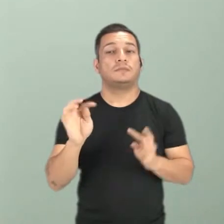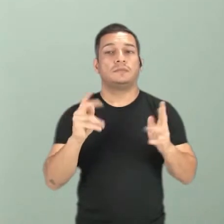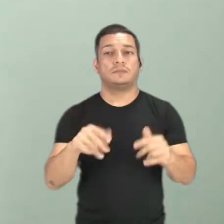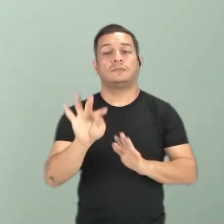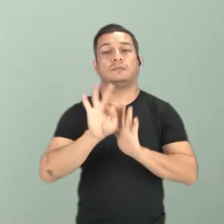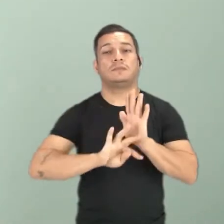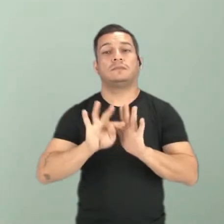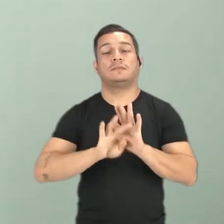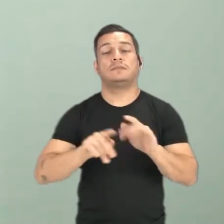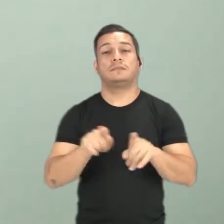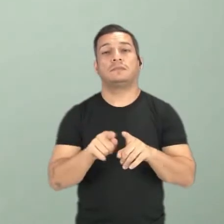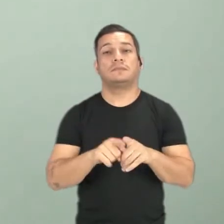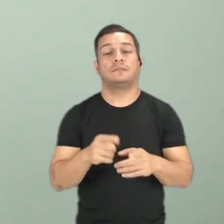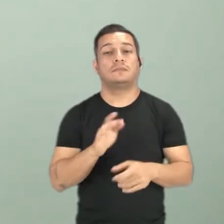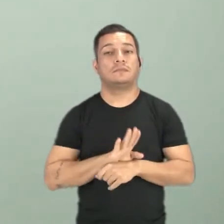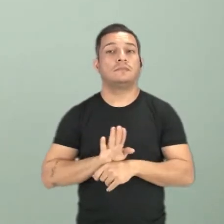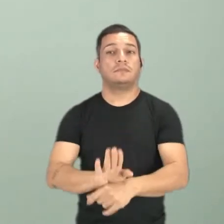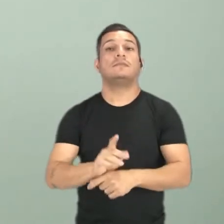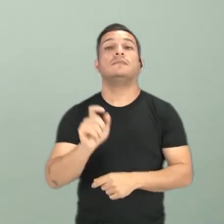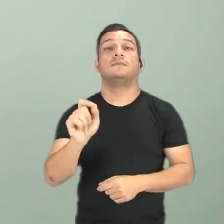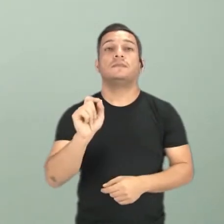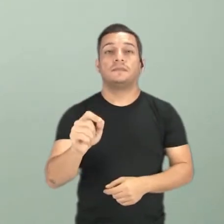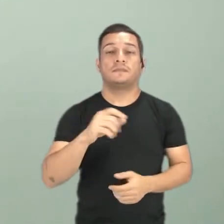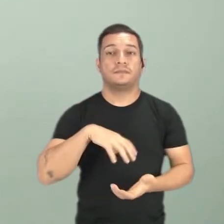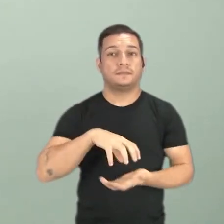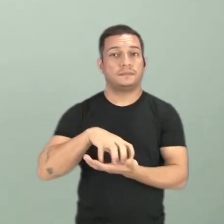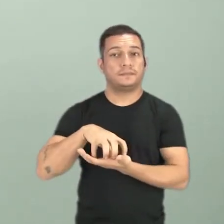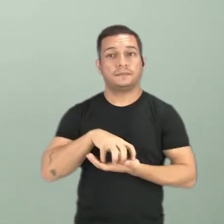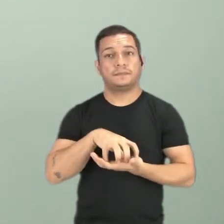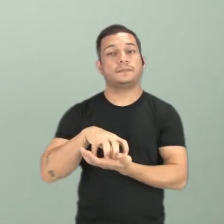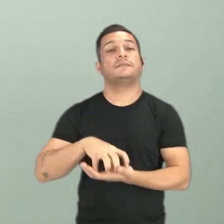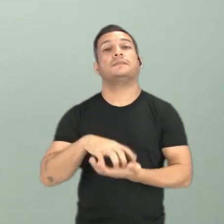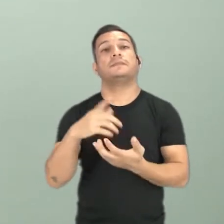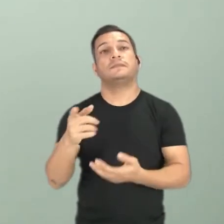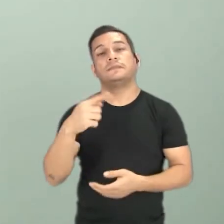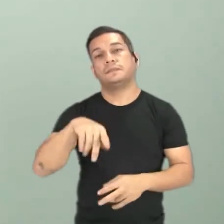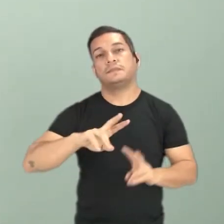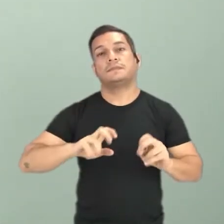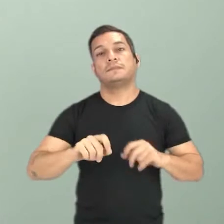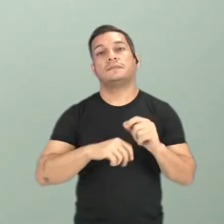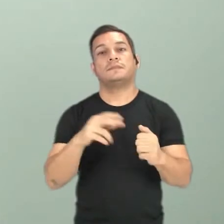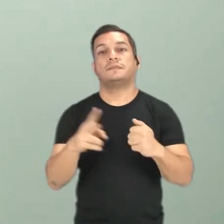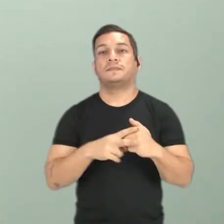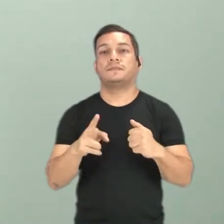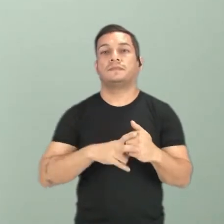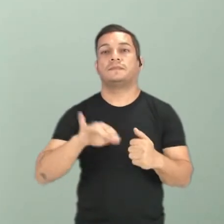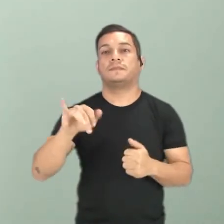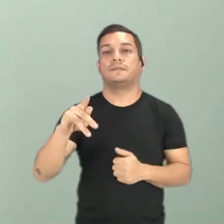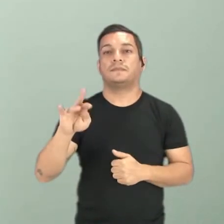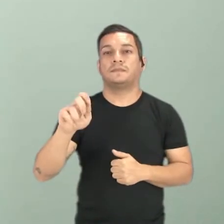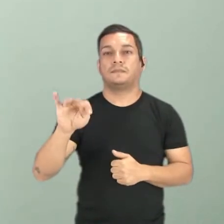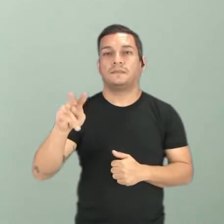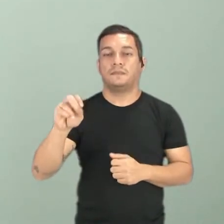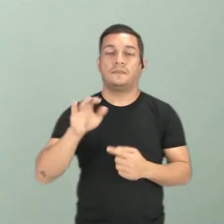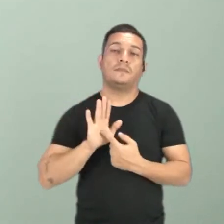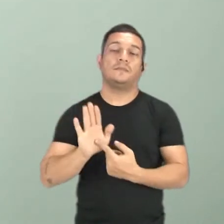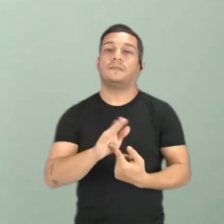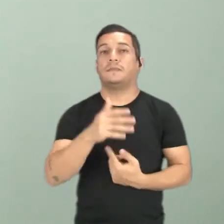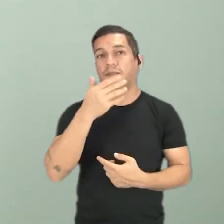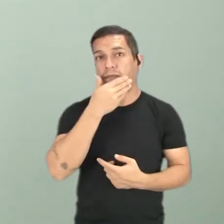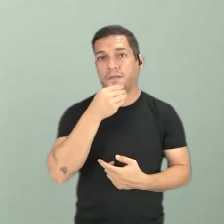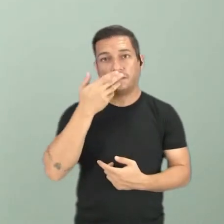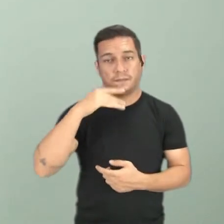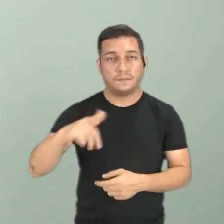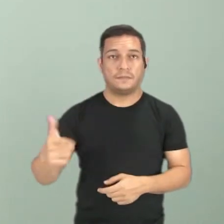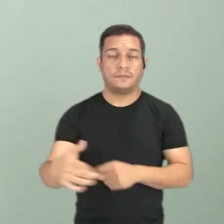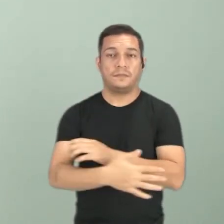o texto, a contribuir com a instituição. Você percebe que os verbos no imperativo, mostrar o menino sem